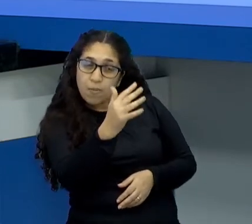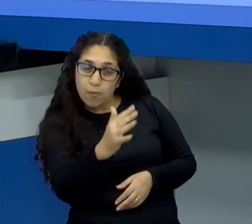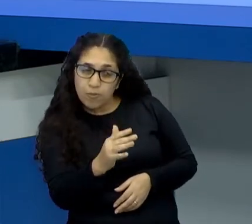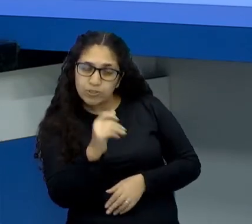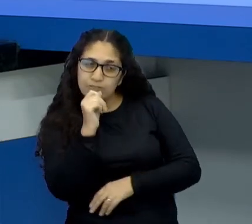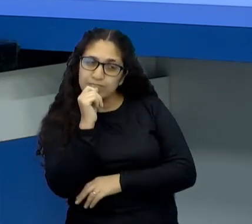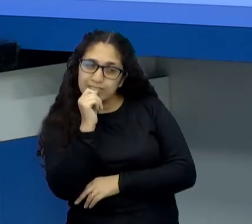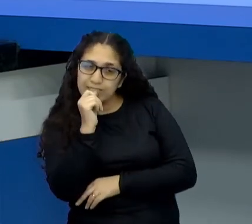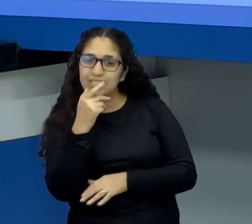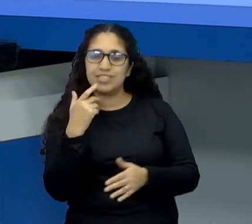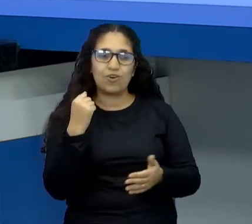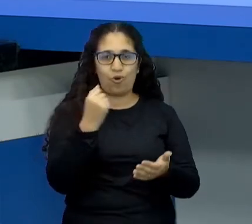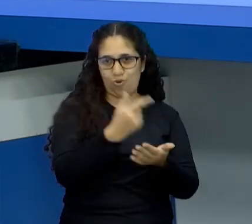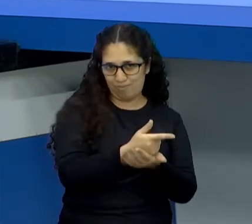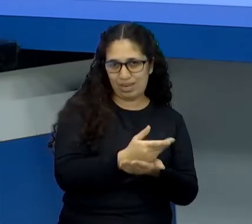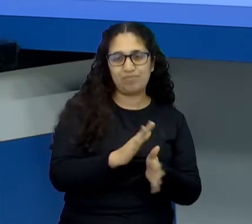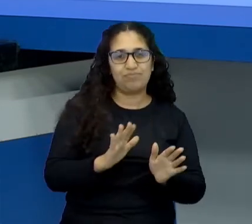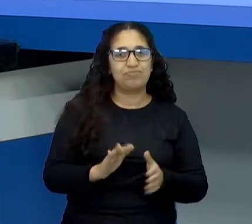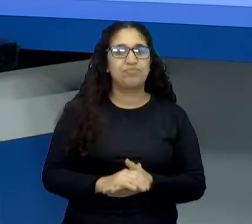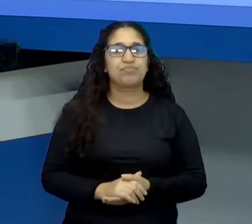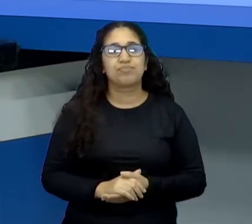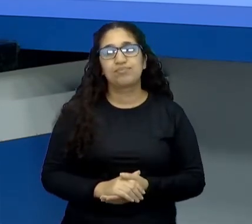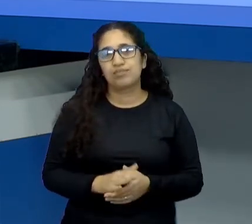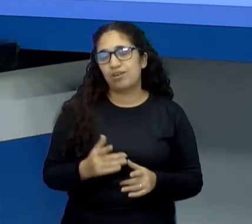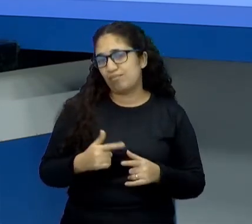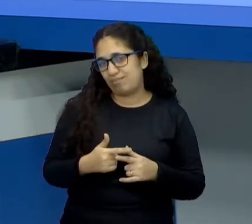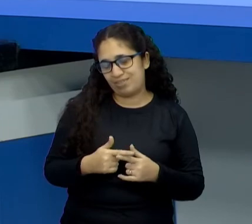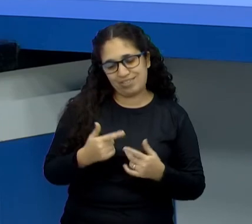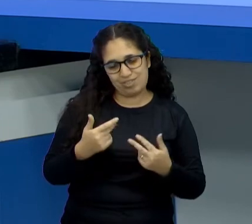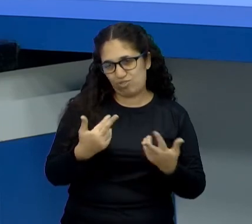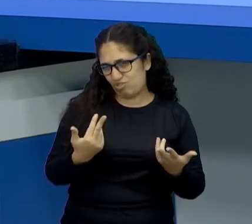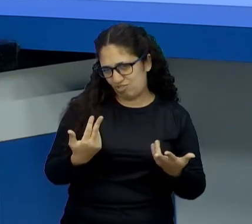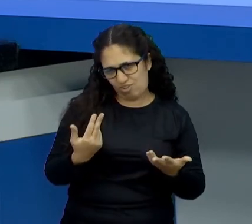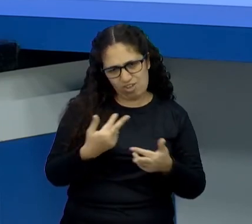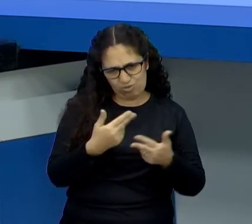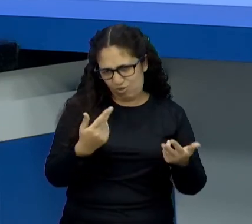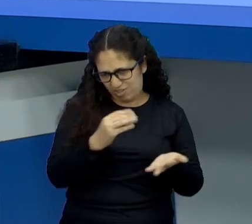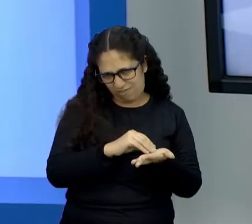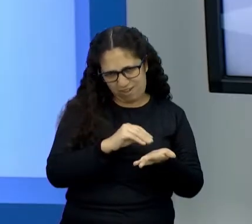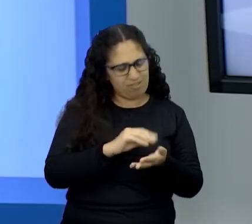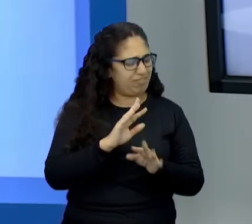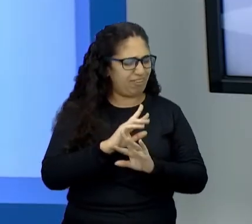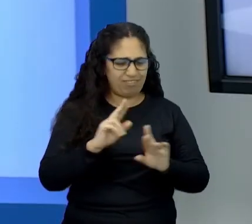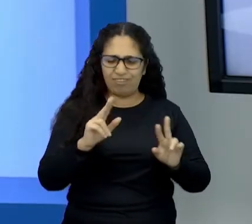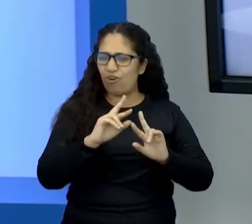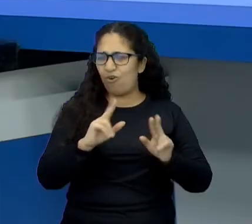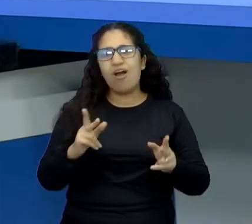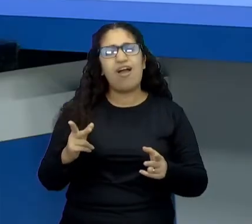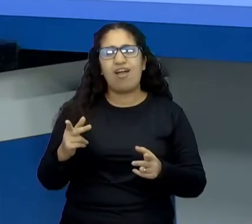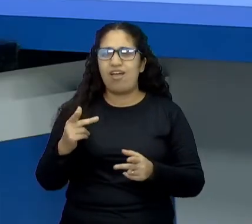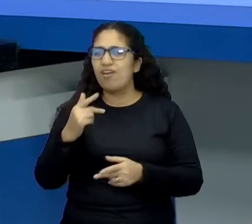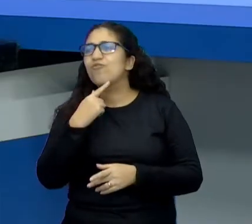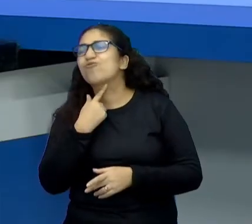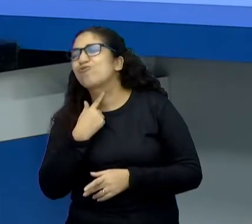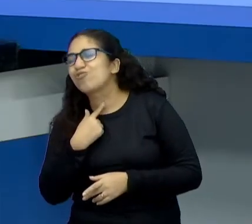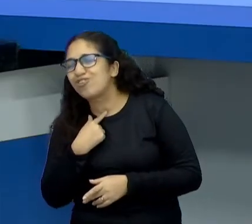promoção boa e a gente conseguir aí realizar um desejo nosso. Porque nem só de necessidade que a gente vive, né? Sim, sim. A gente também tem muitos